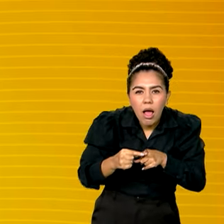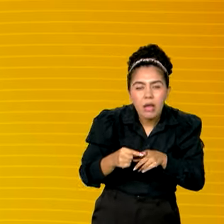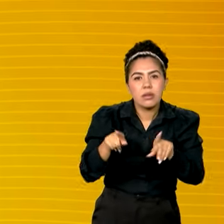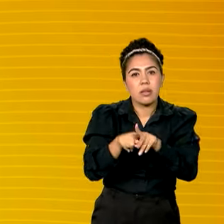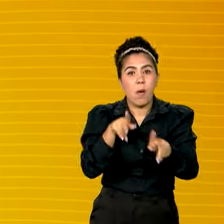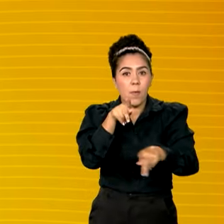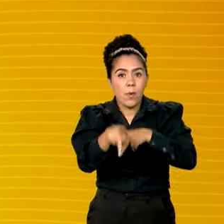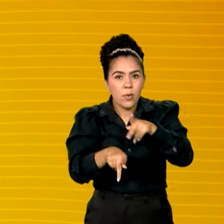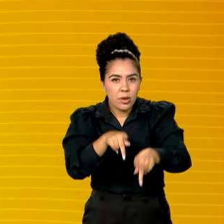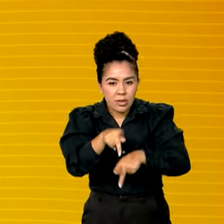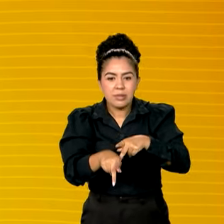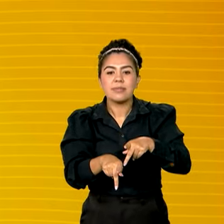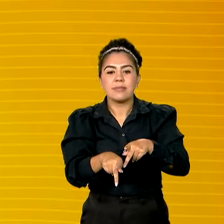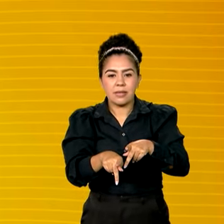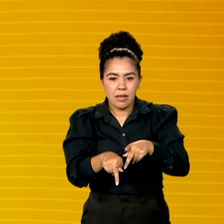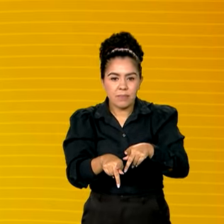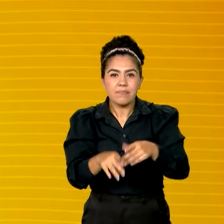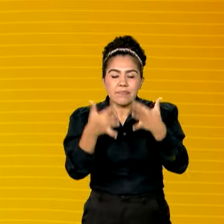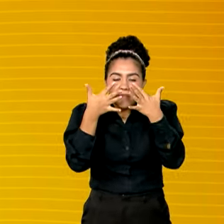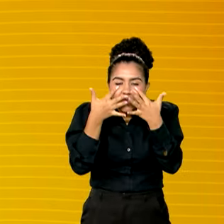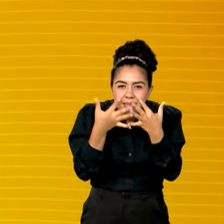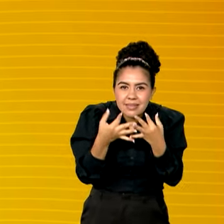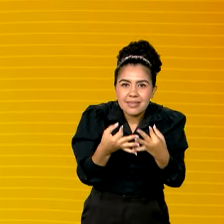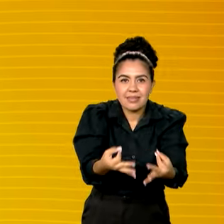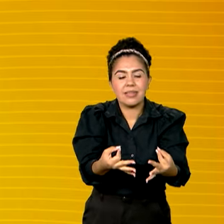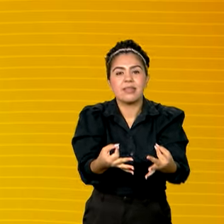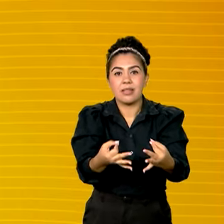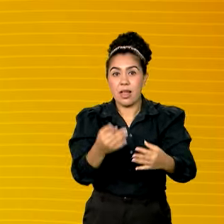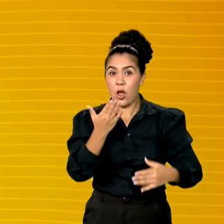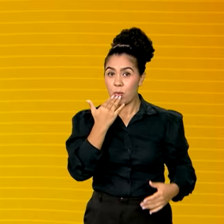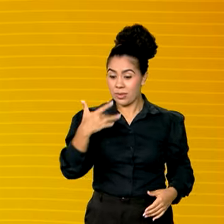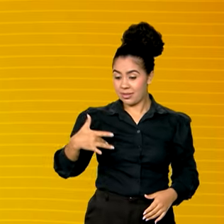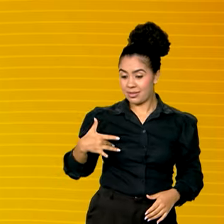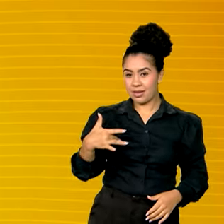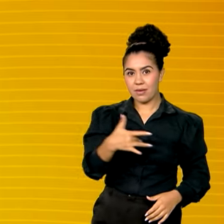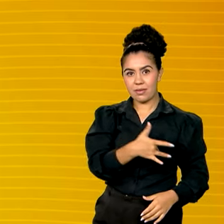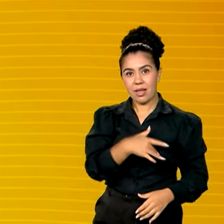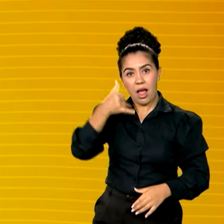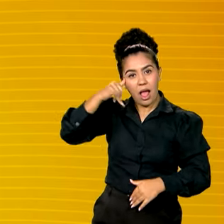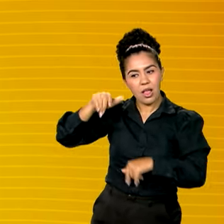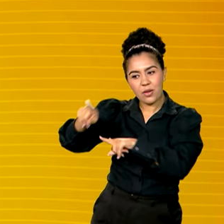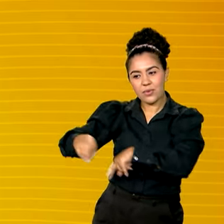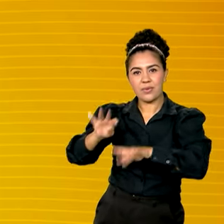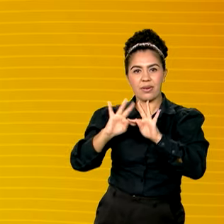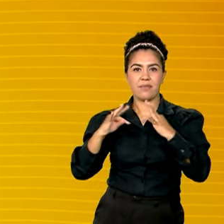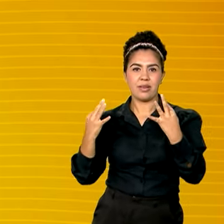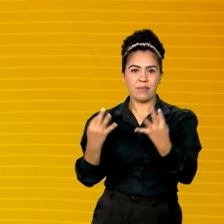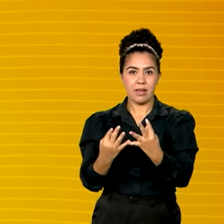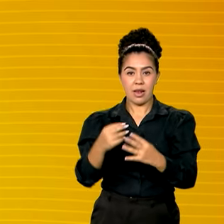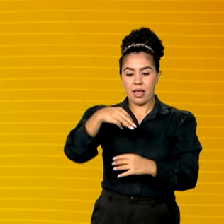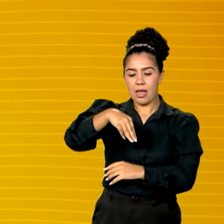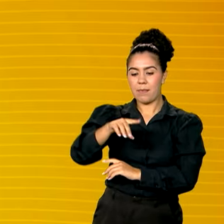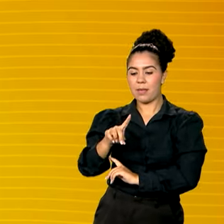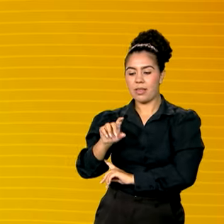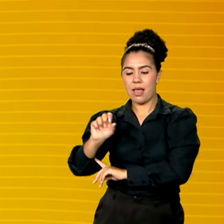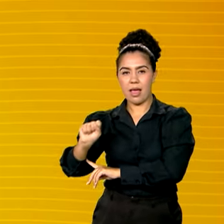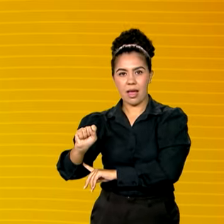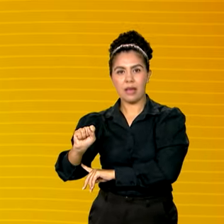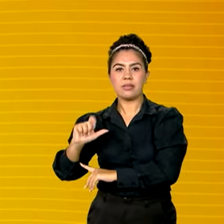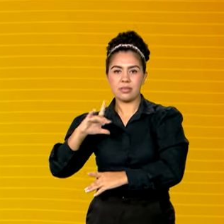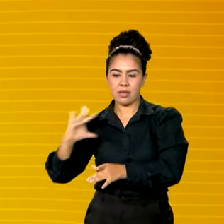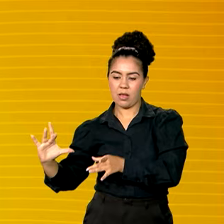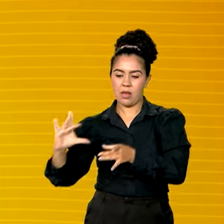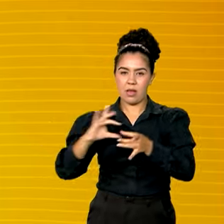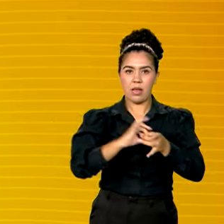população de rua. E sempre esse cuidado. Alimento saudável da agricultura familiar. O MDS, diretamente,